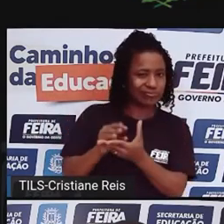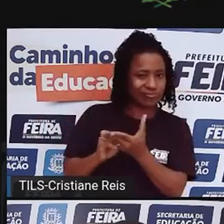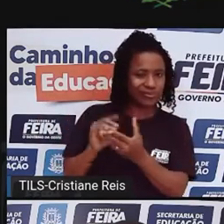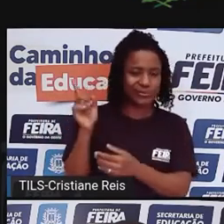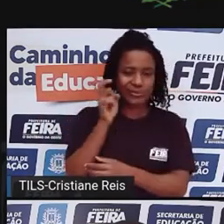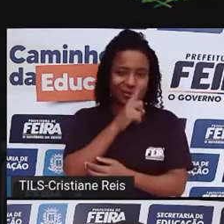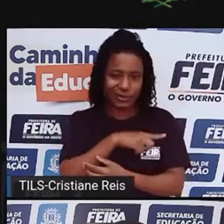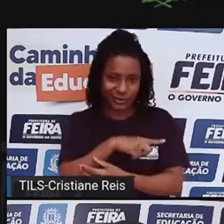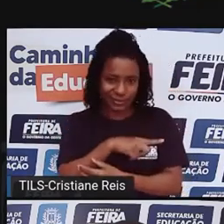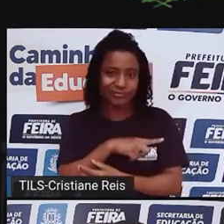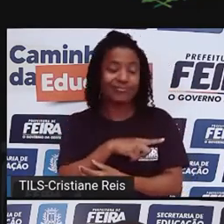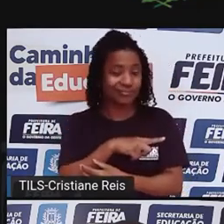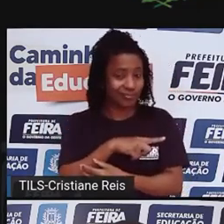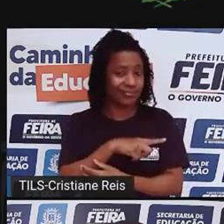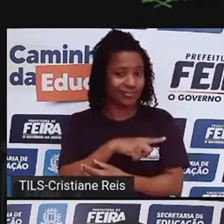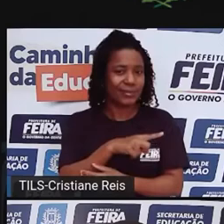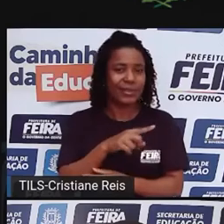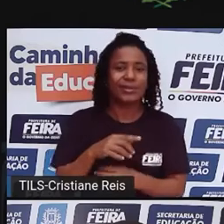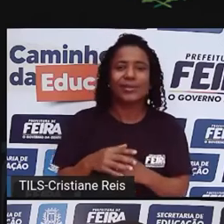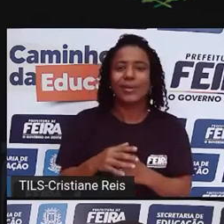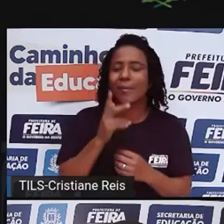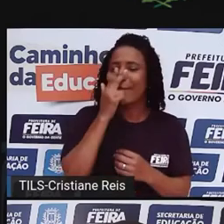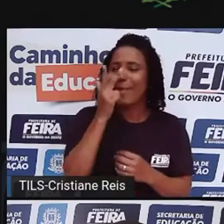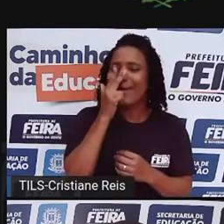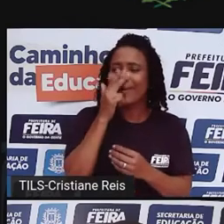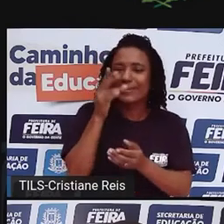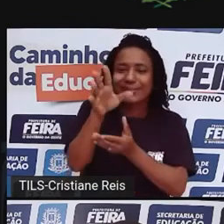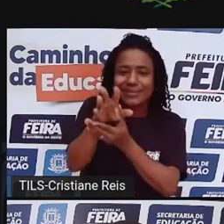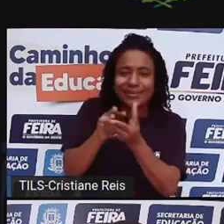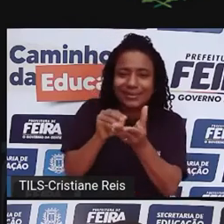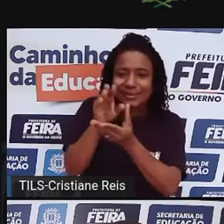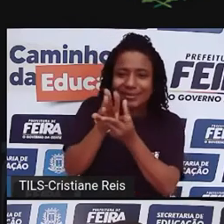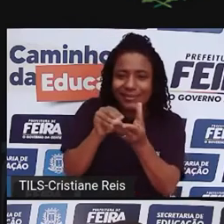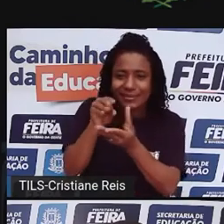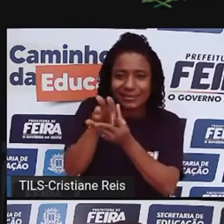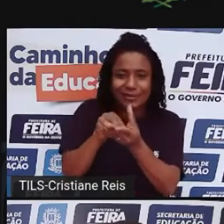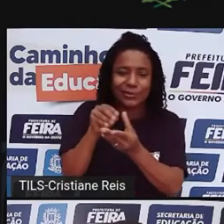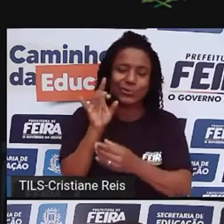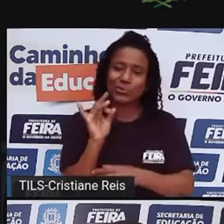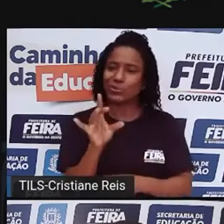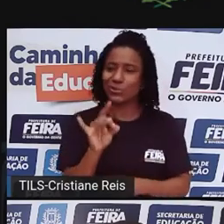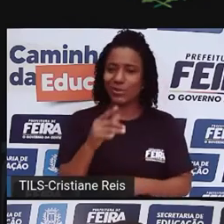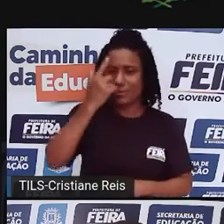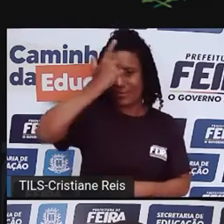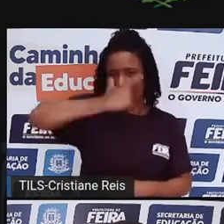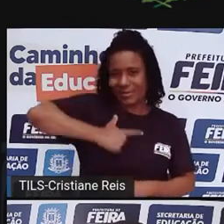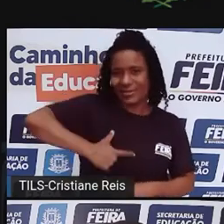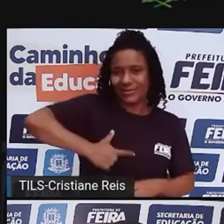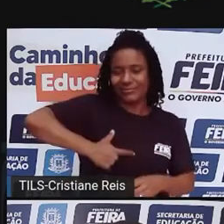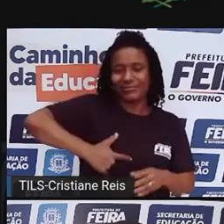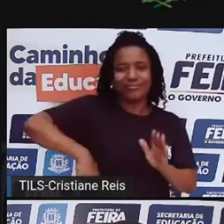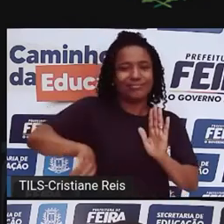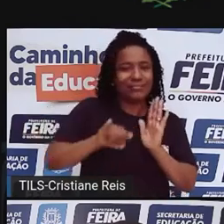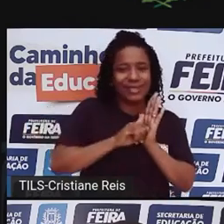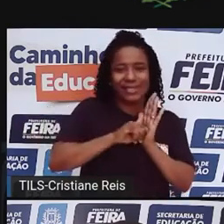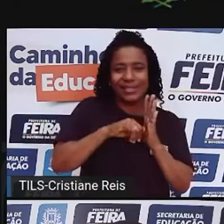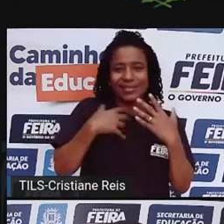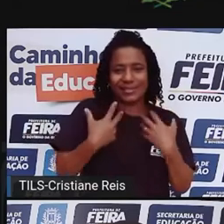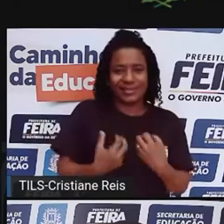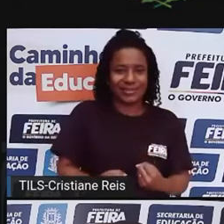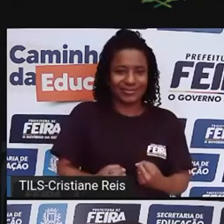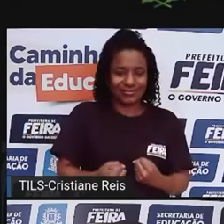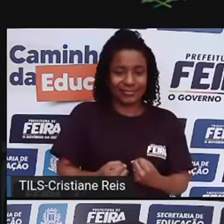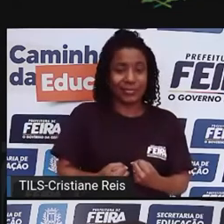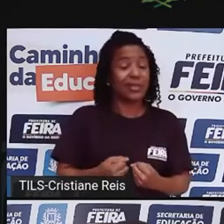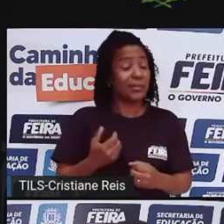de tentar ser um corpo e uma representatividade que nunca vai chegar ou tentar entender outros referenciais